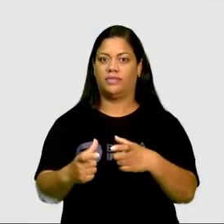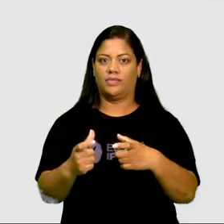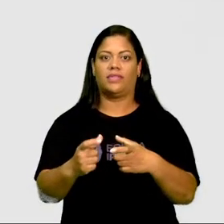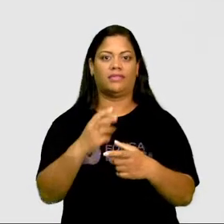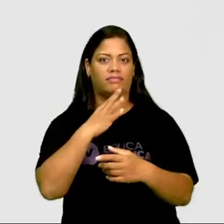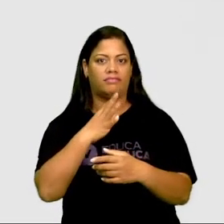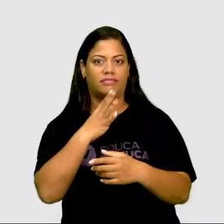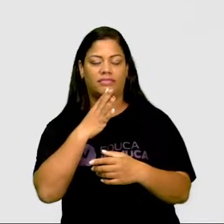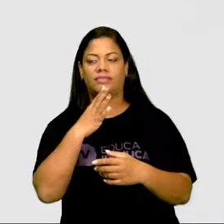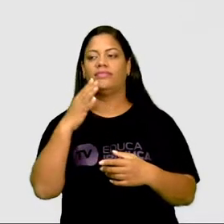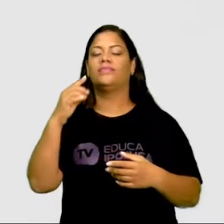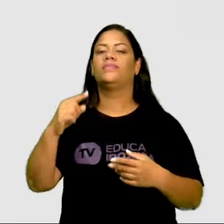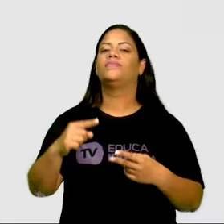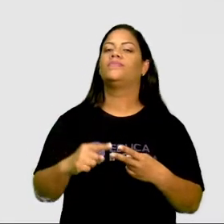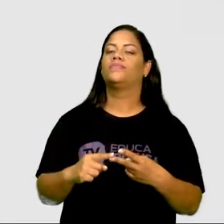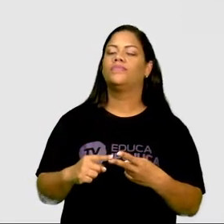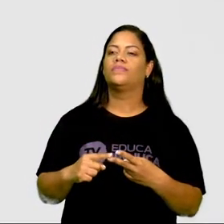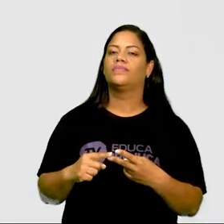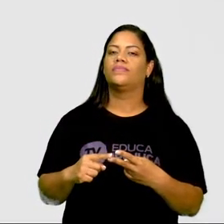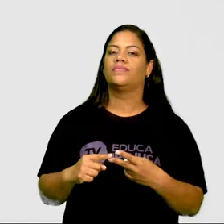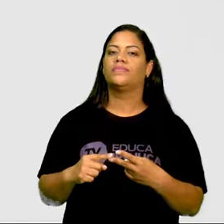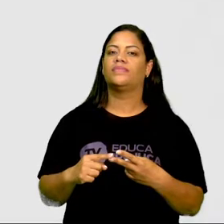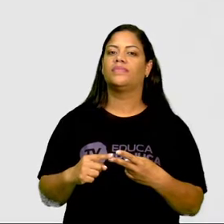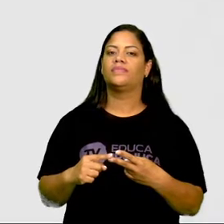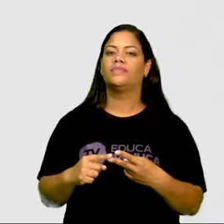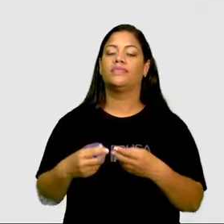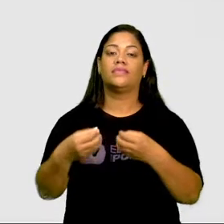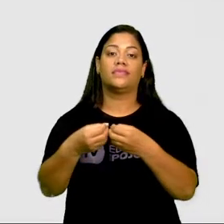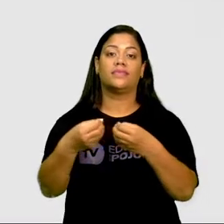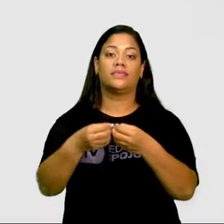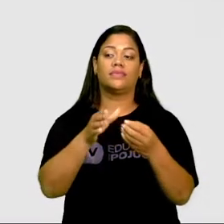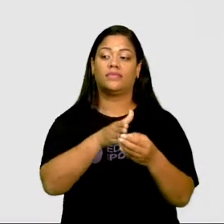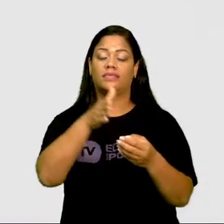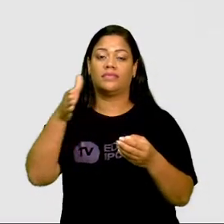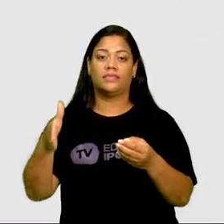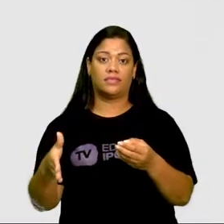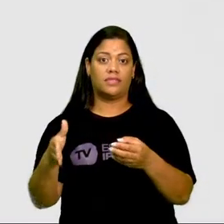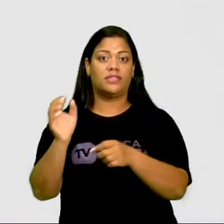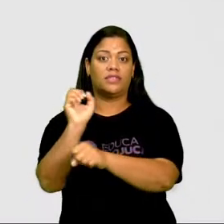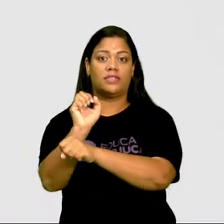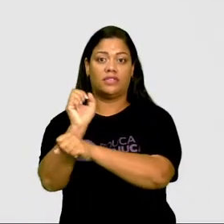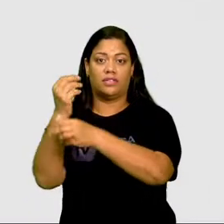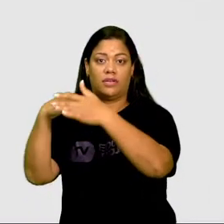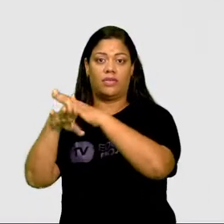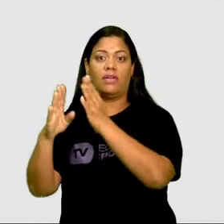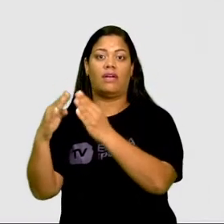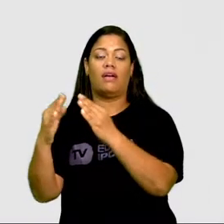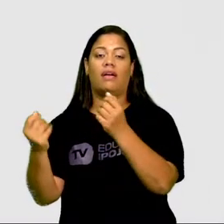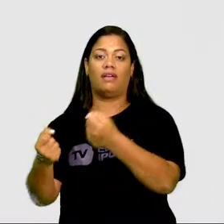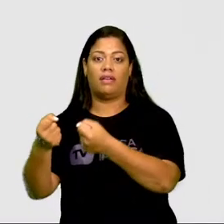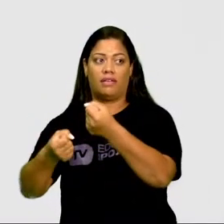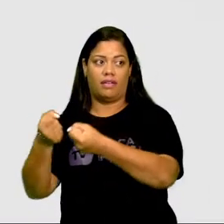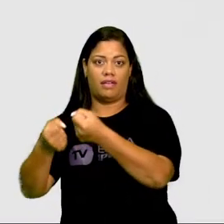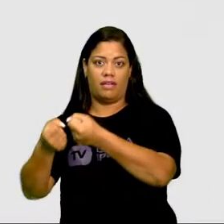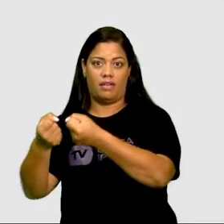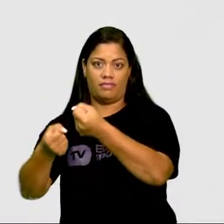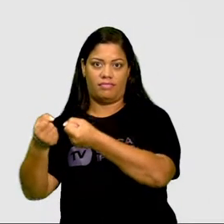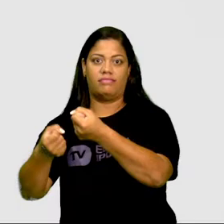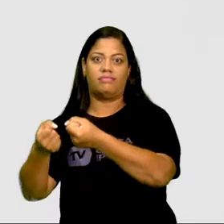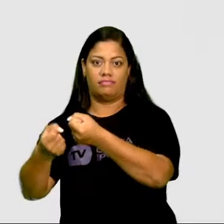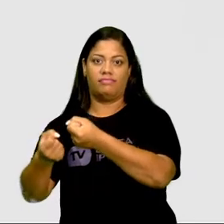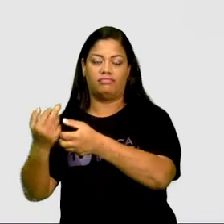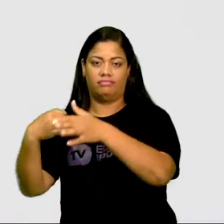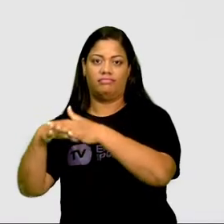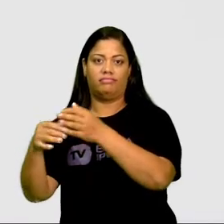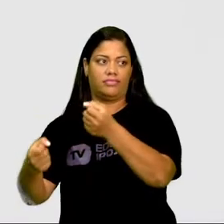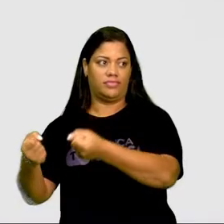de referência. Ele disse também que passava ao lado do estacionamento. O estacionamento também é um